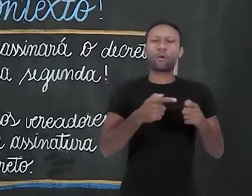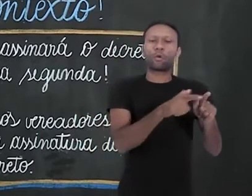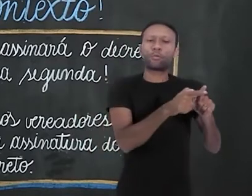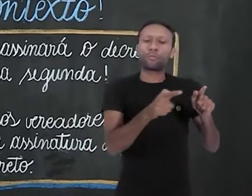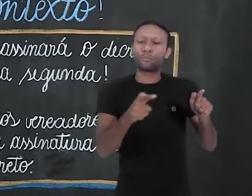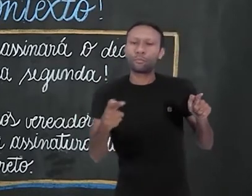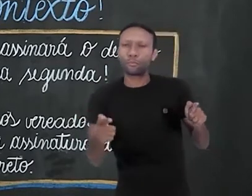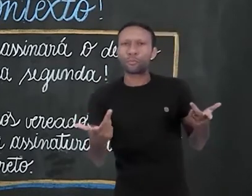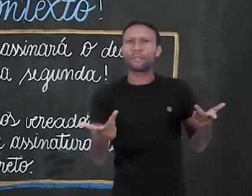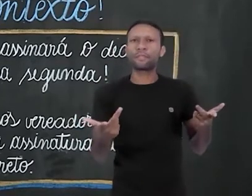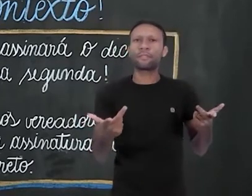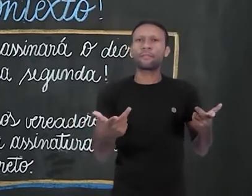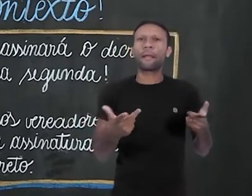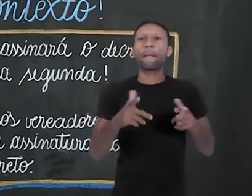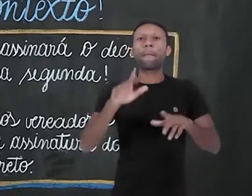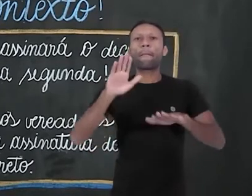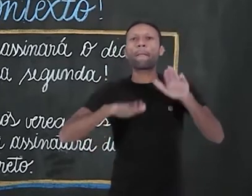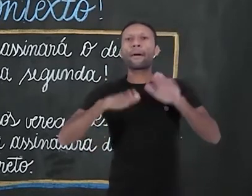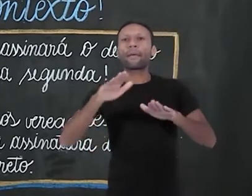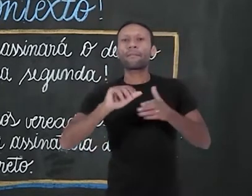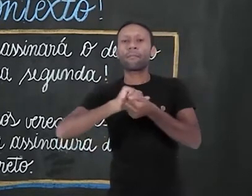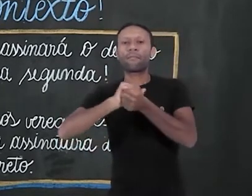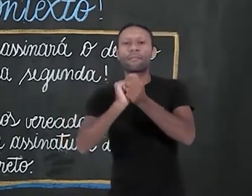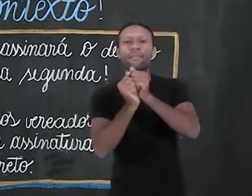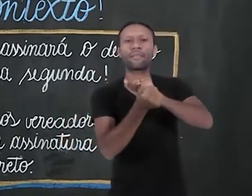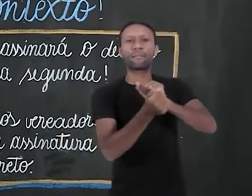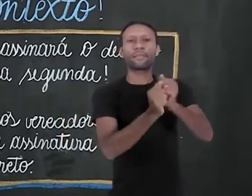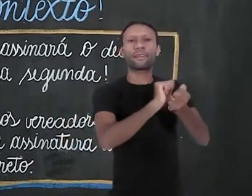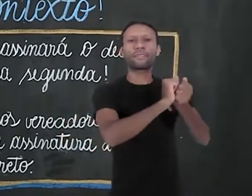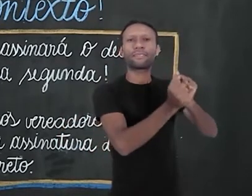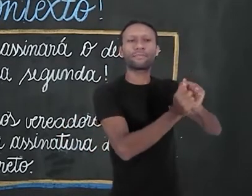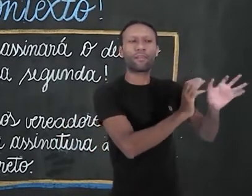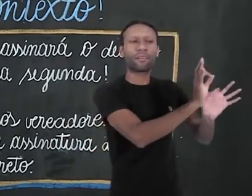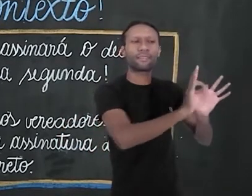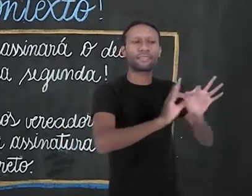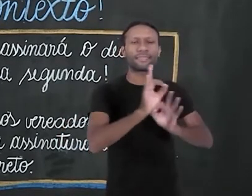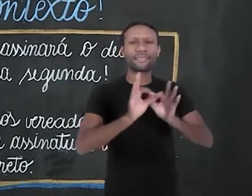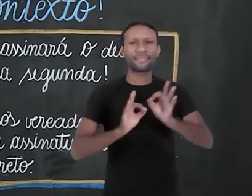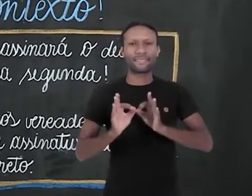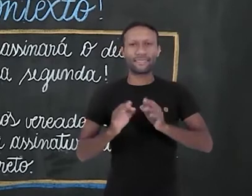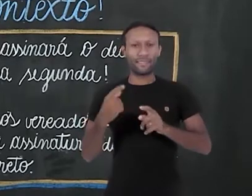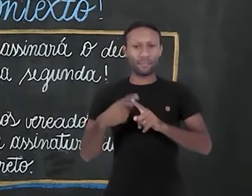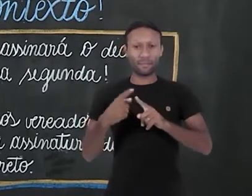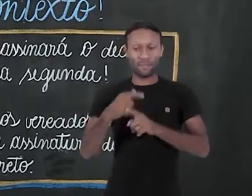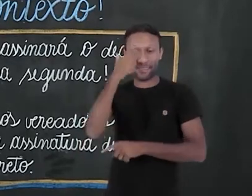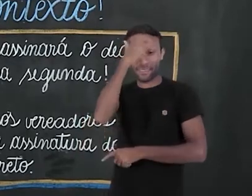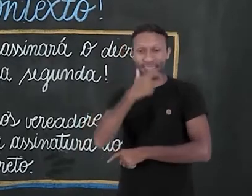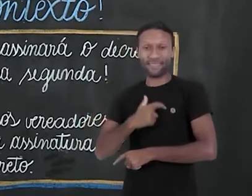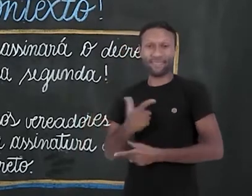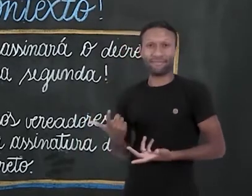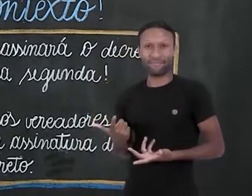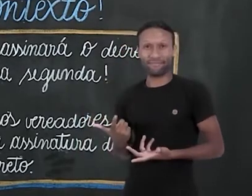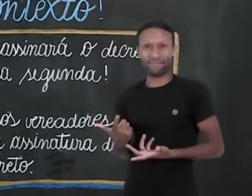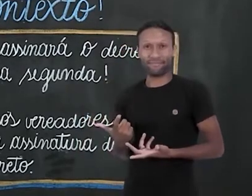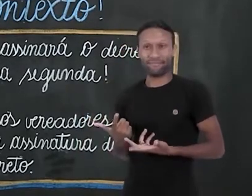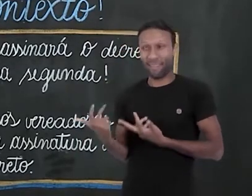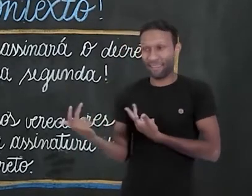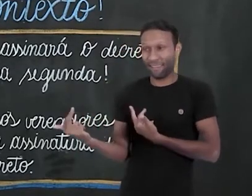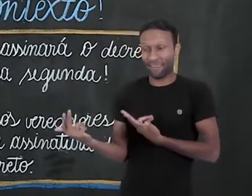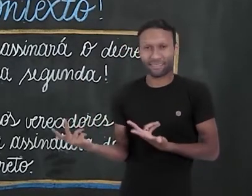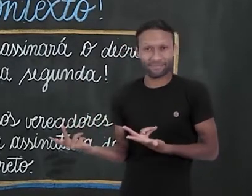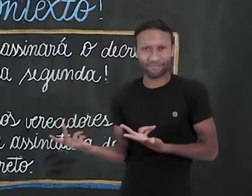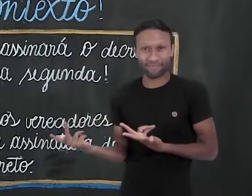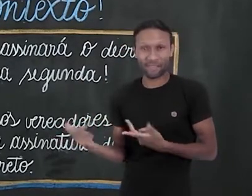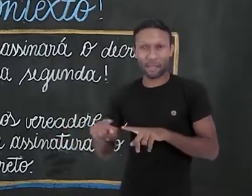complemento? Mas às vezes eu posso fazer uma inversão nessa organização, o que não vai impedir que o sujeito e o predicado sejam os mesmos elementos.